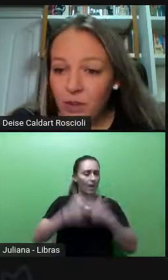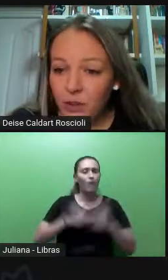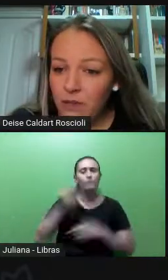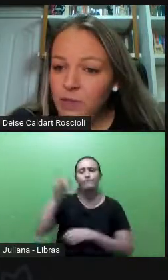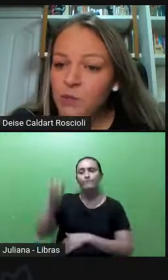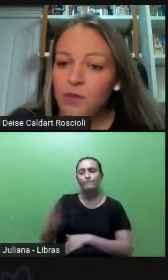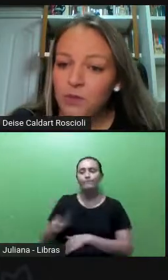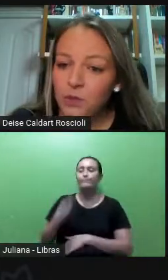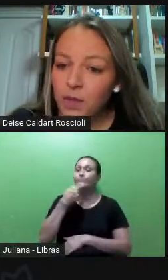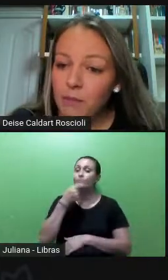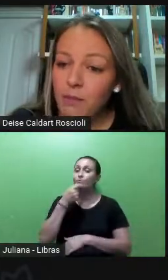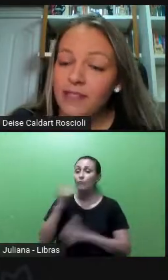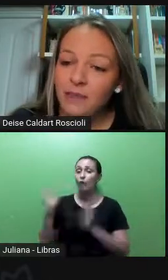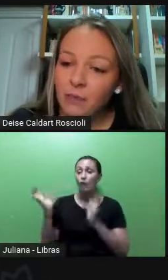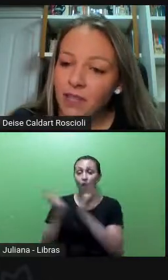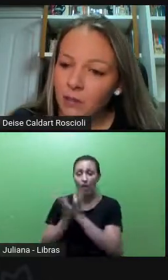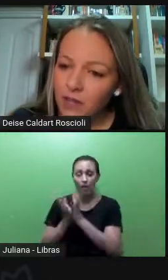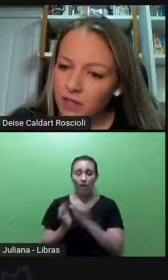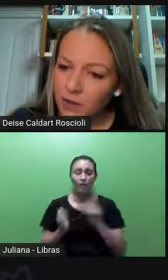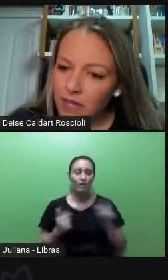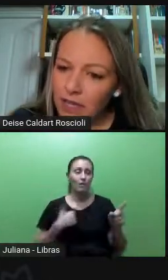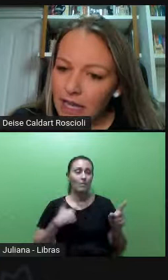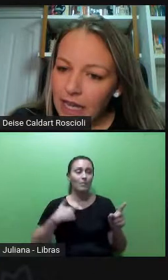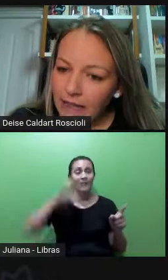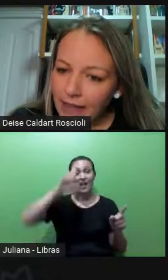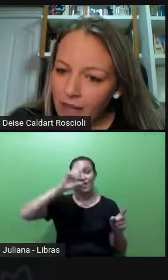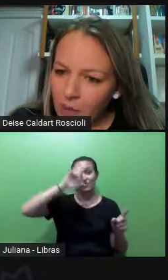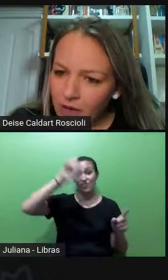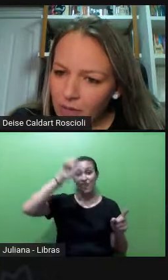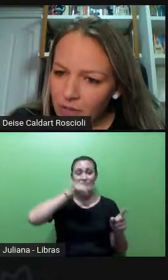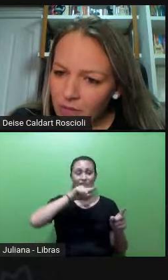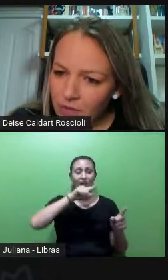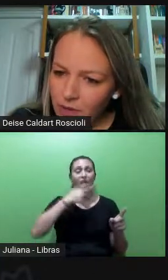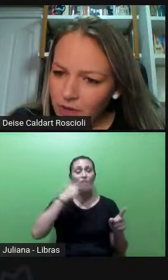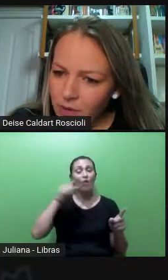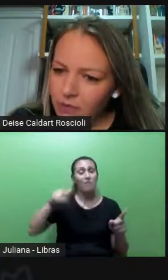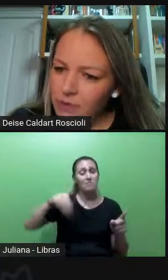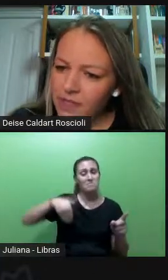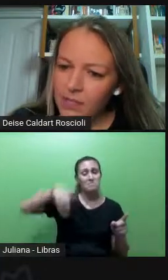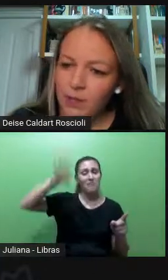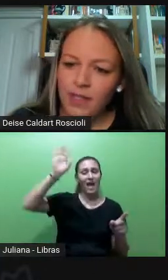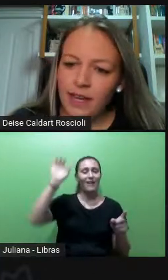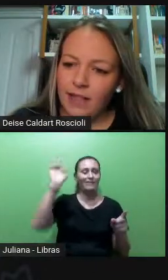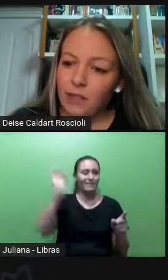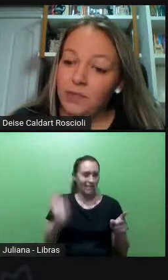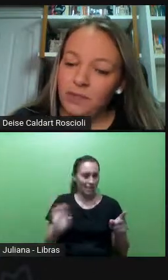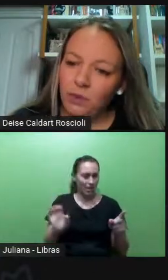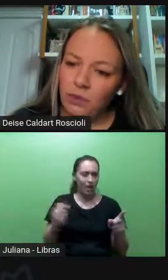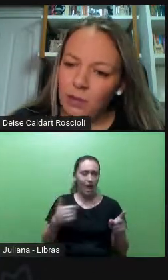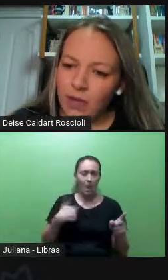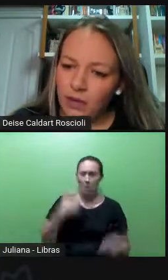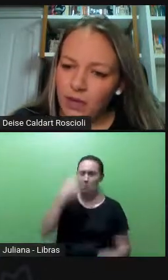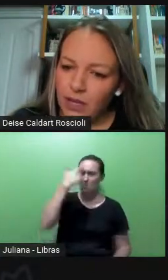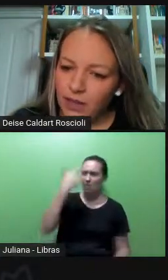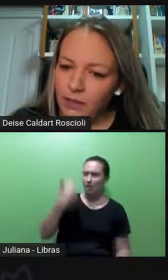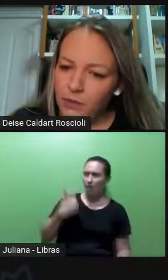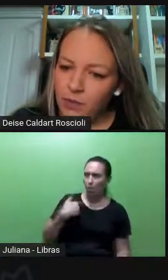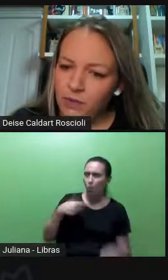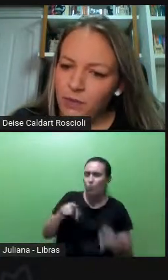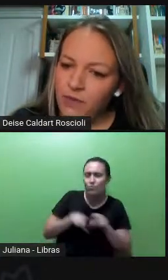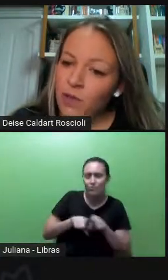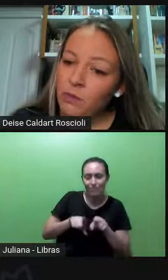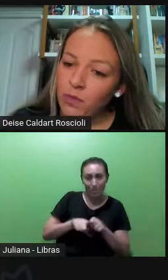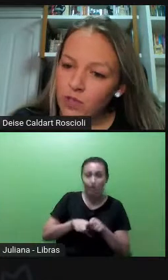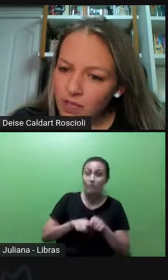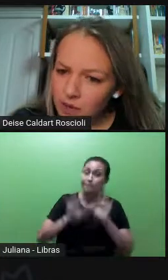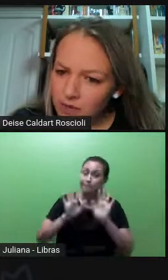segundo o julgamento da minha supervisora, mais afeminado que eu. Na época, eu já me afirmava quanto a minha sexualidade, inclusive no meu trabalho, então a